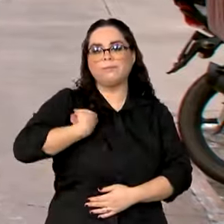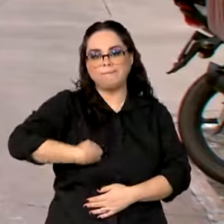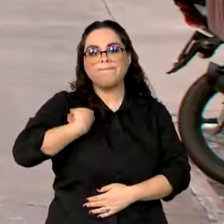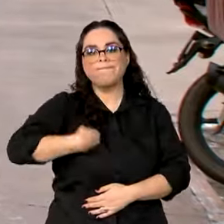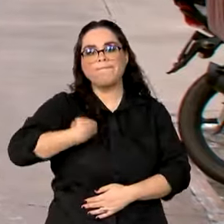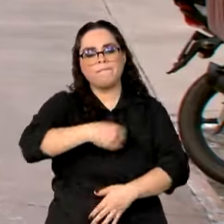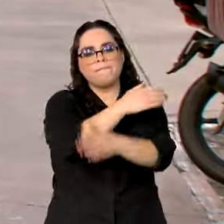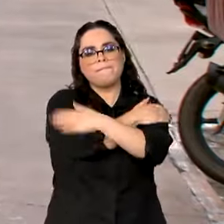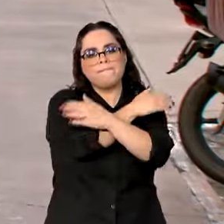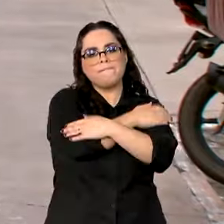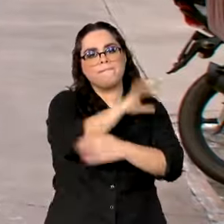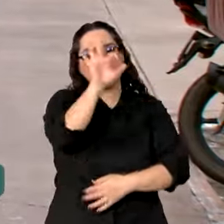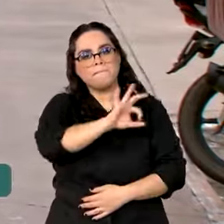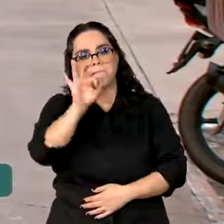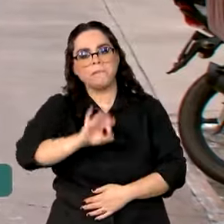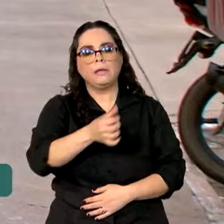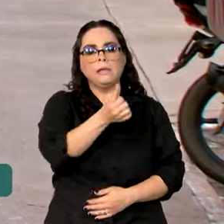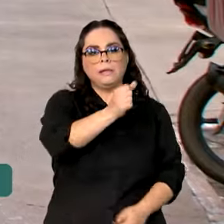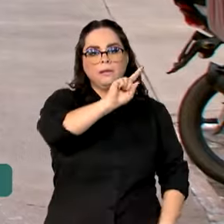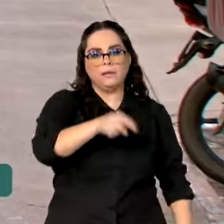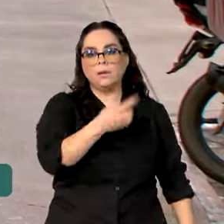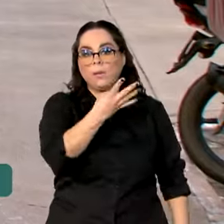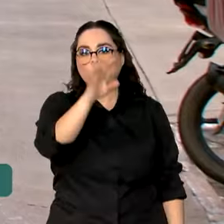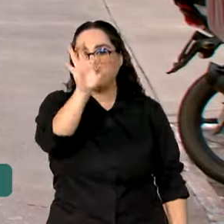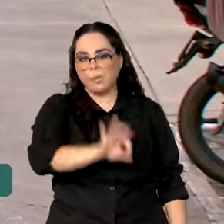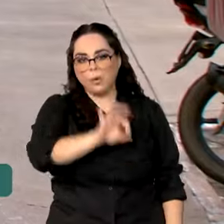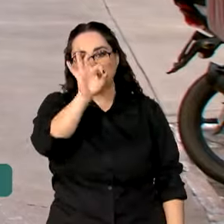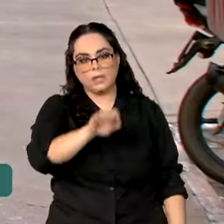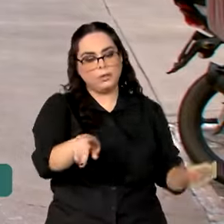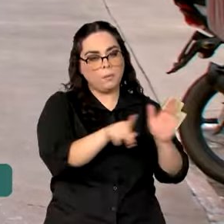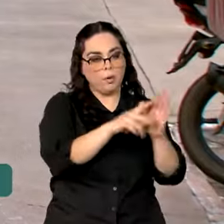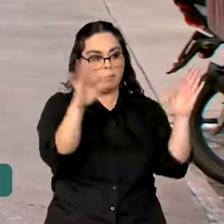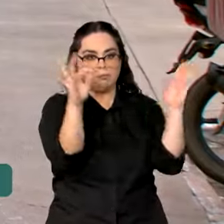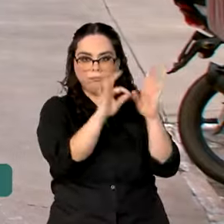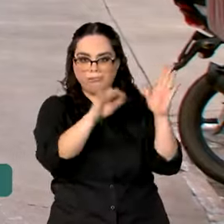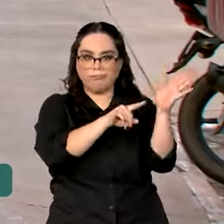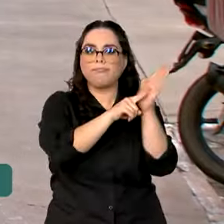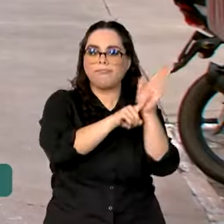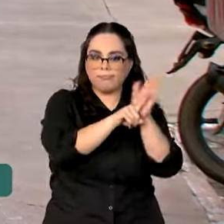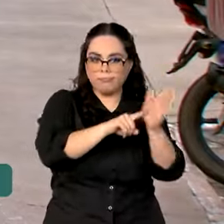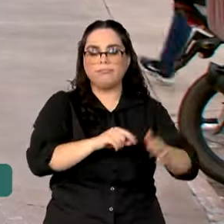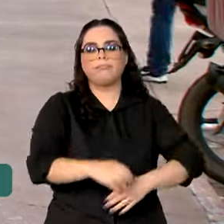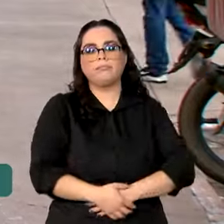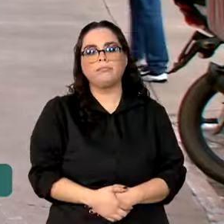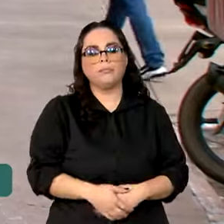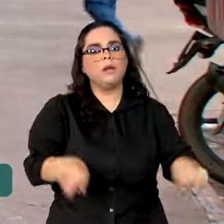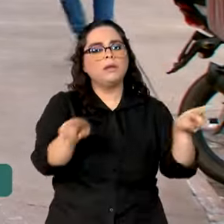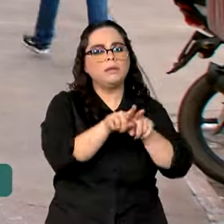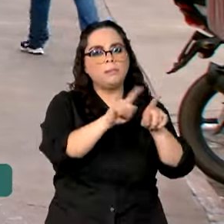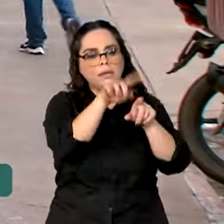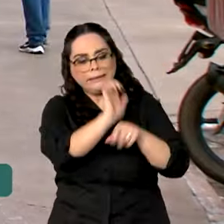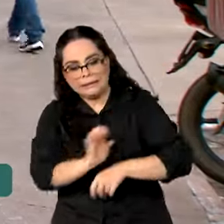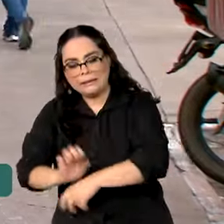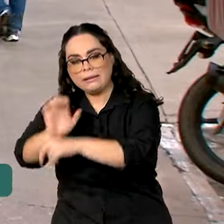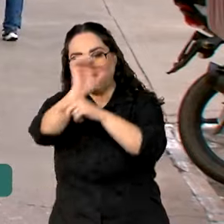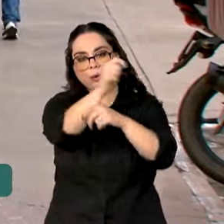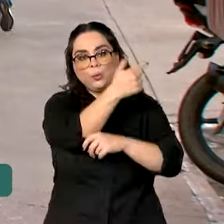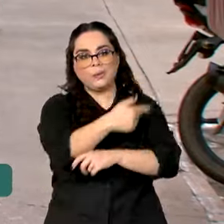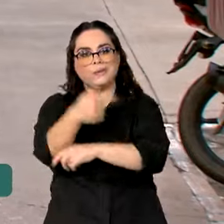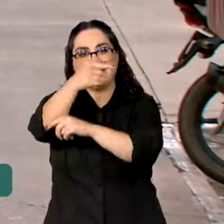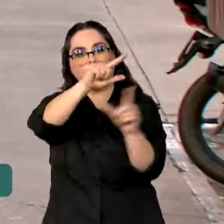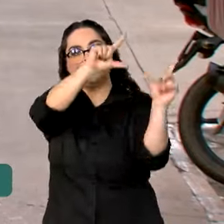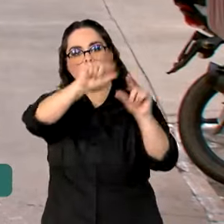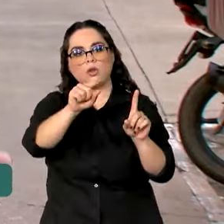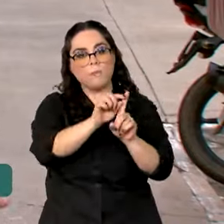desemprego ficou em 6,4% segundo o IBGE. Sete estados apresentaram recuo no índice.